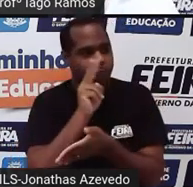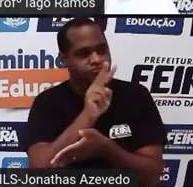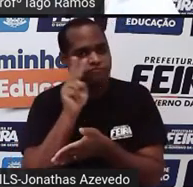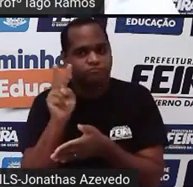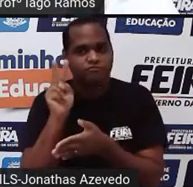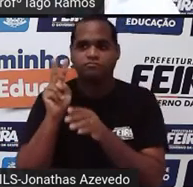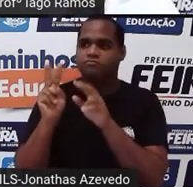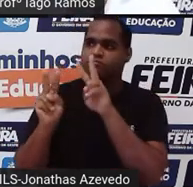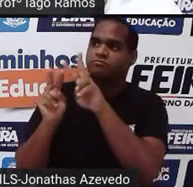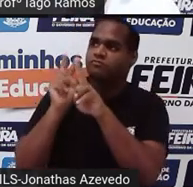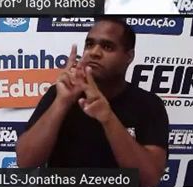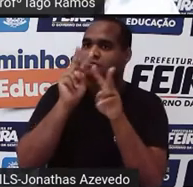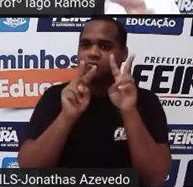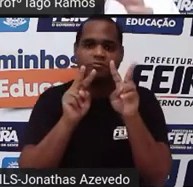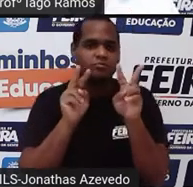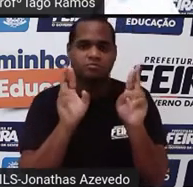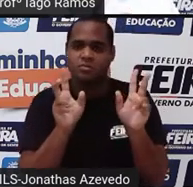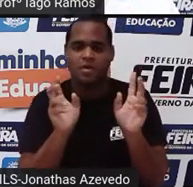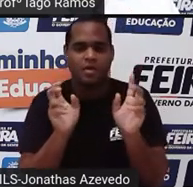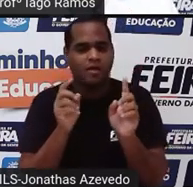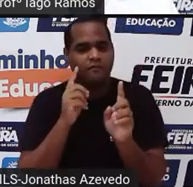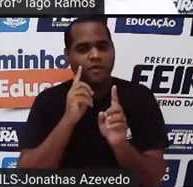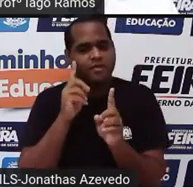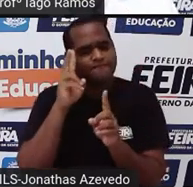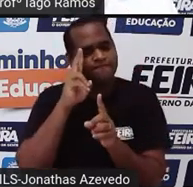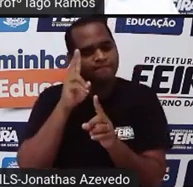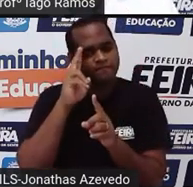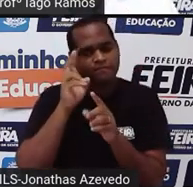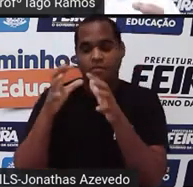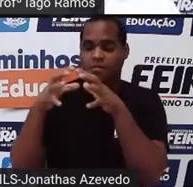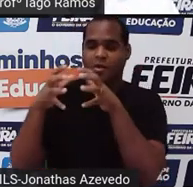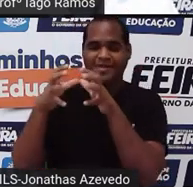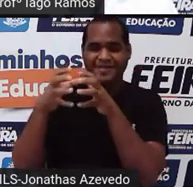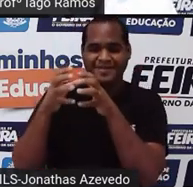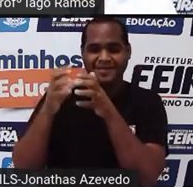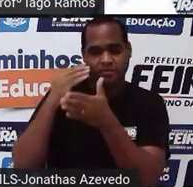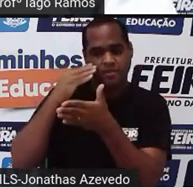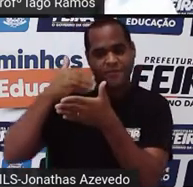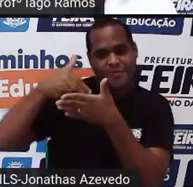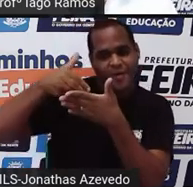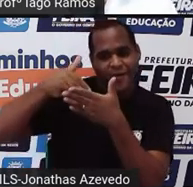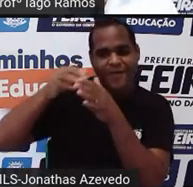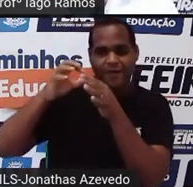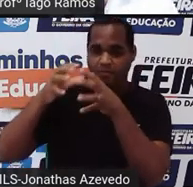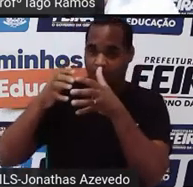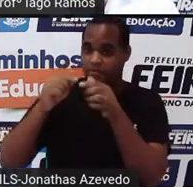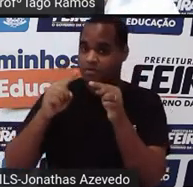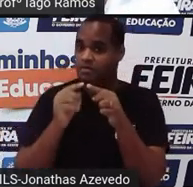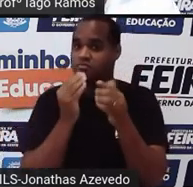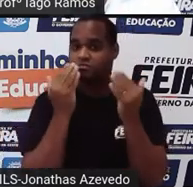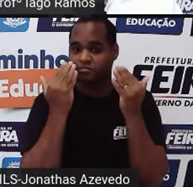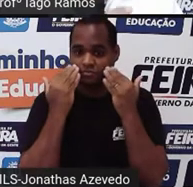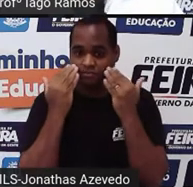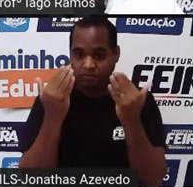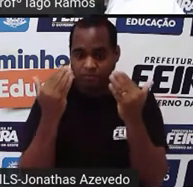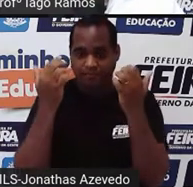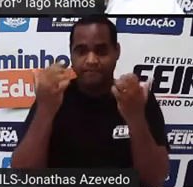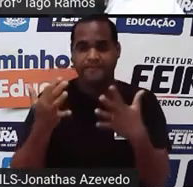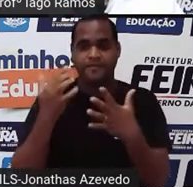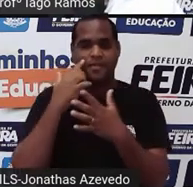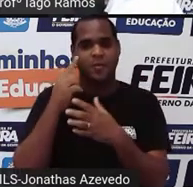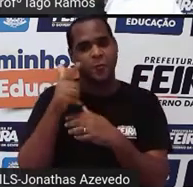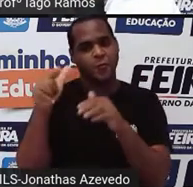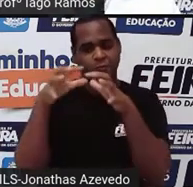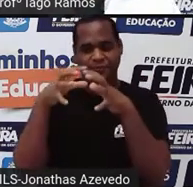sólido geométrico, por exemplo, uma bola. Uma bola, né, representa o sólido geométrico esfera.